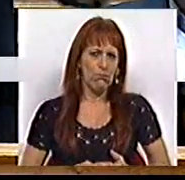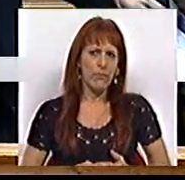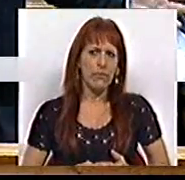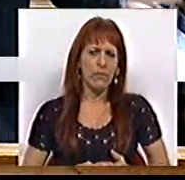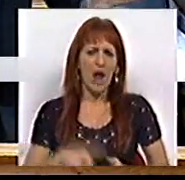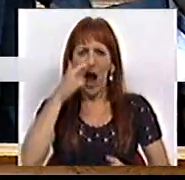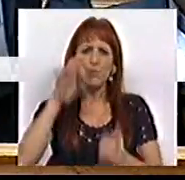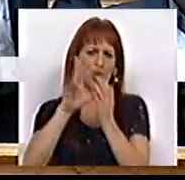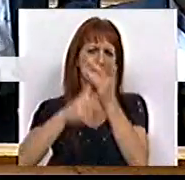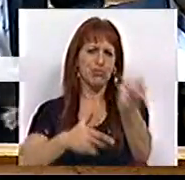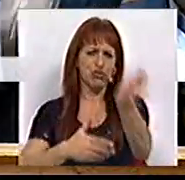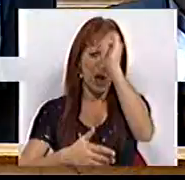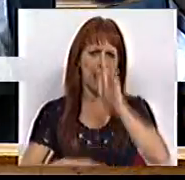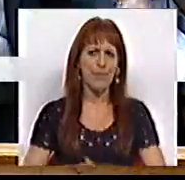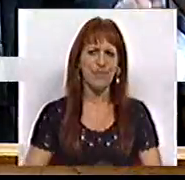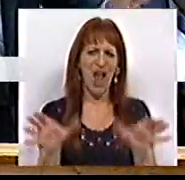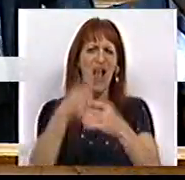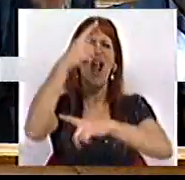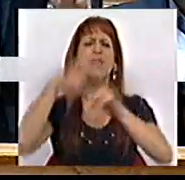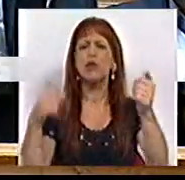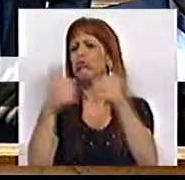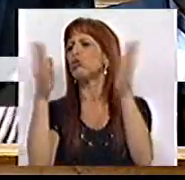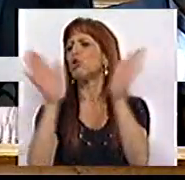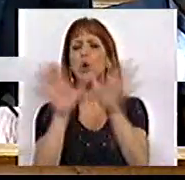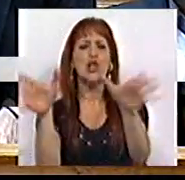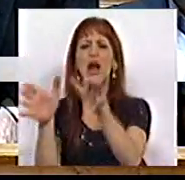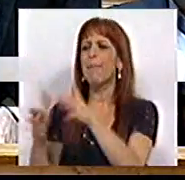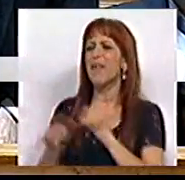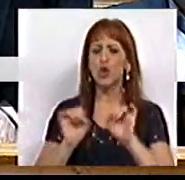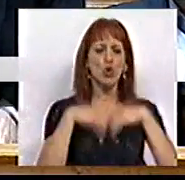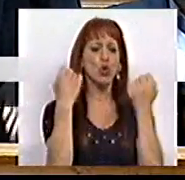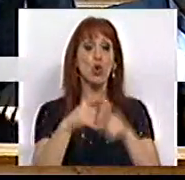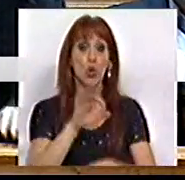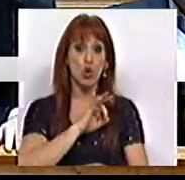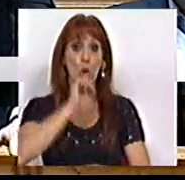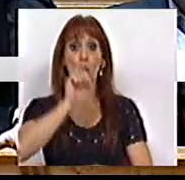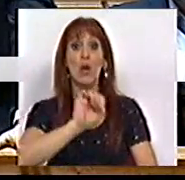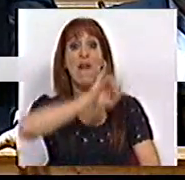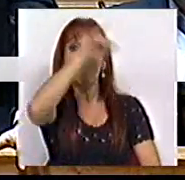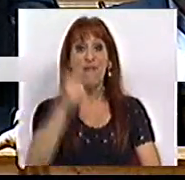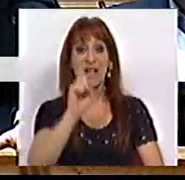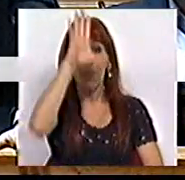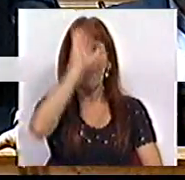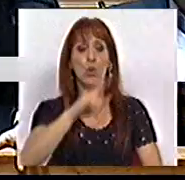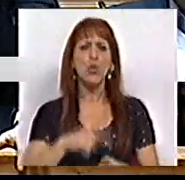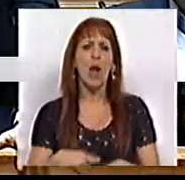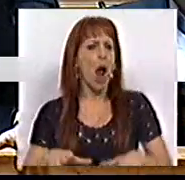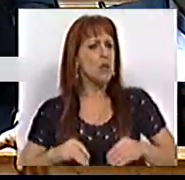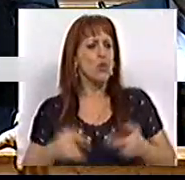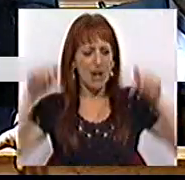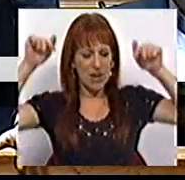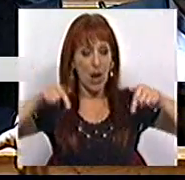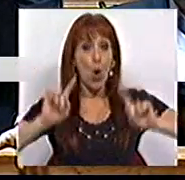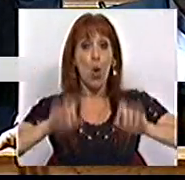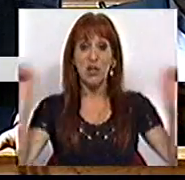aos espoliados, à classe média, a todas essas camadas sociais, que o Sr. Vice-Primer-Ministro assumisse